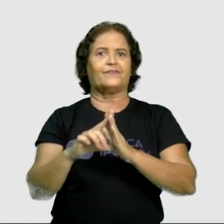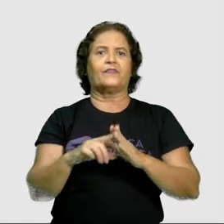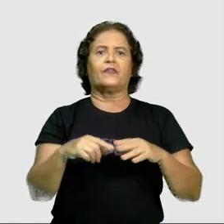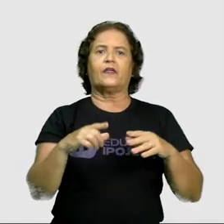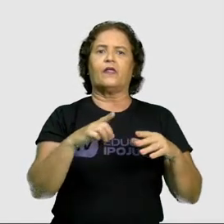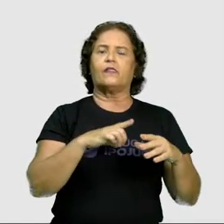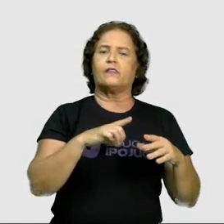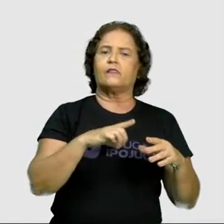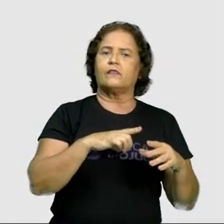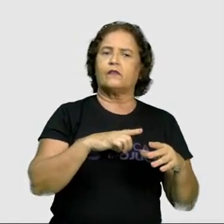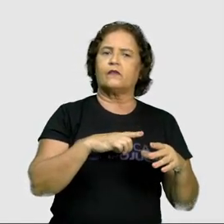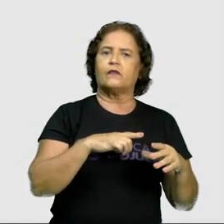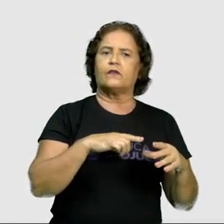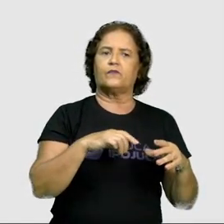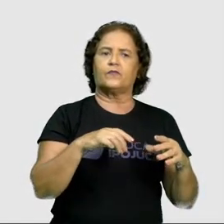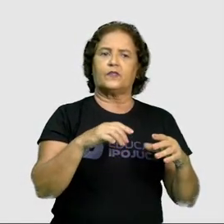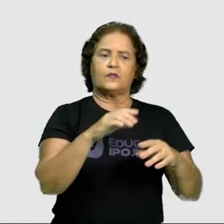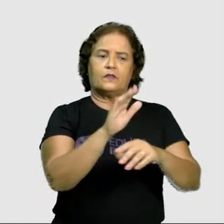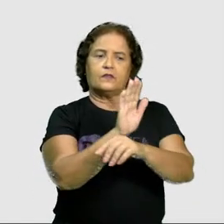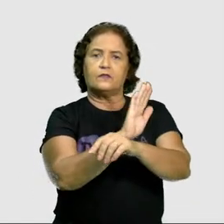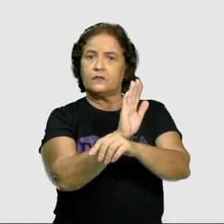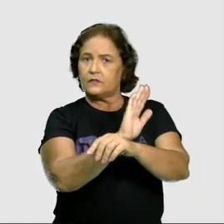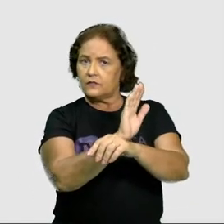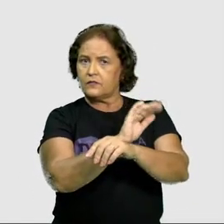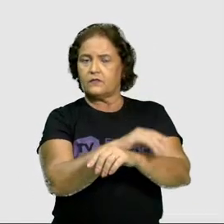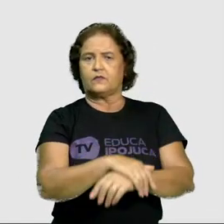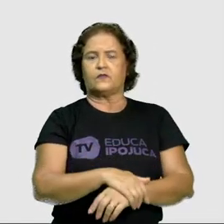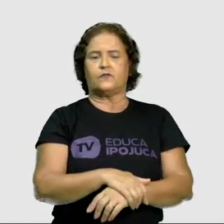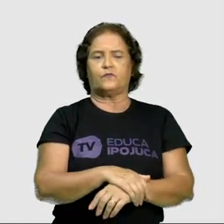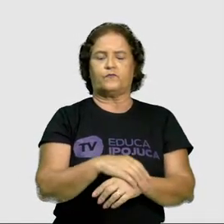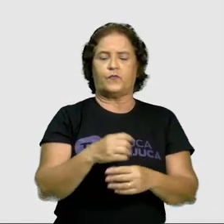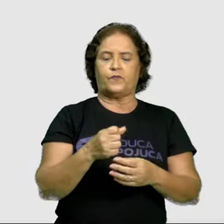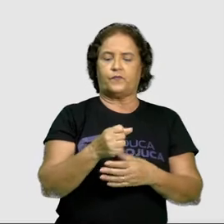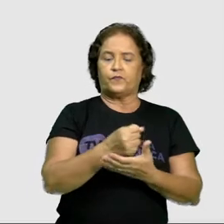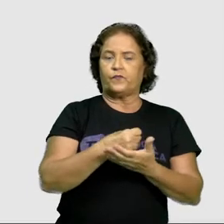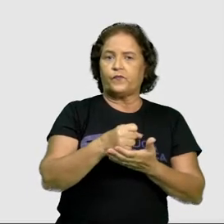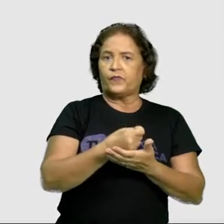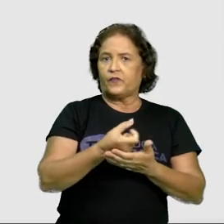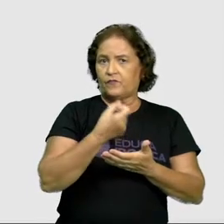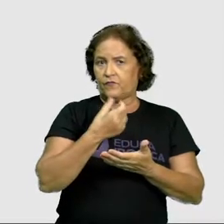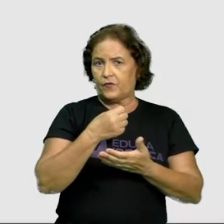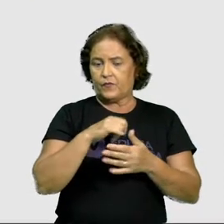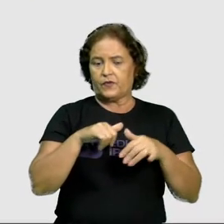possuem lojas, cinemas, farmácias e mercados.